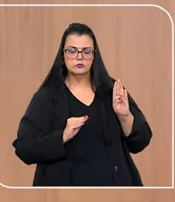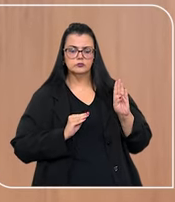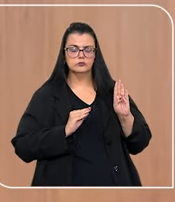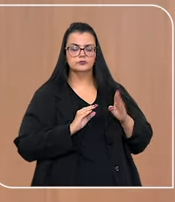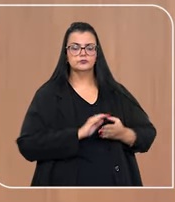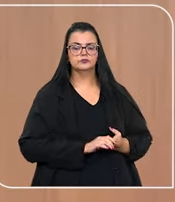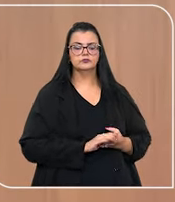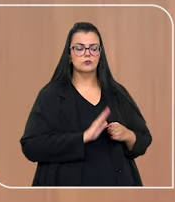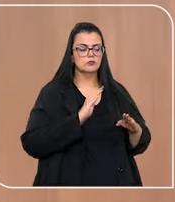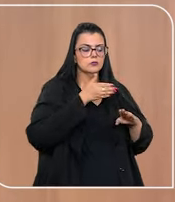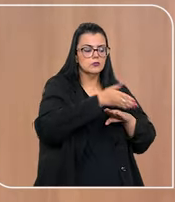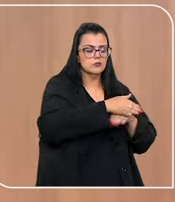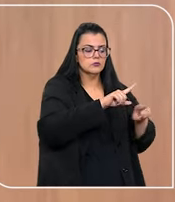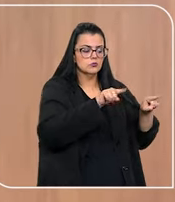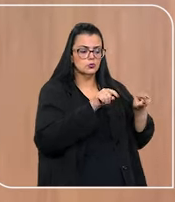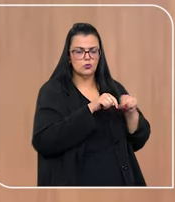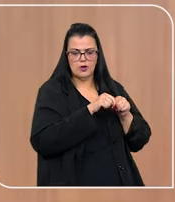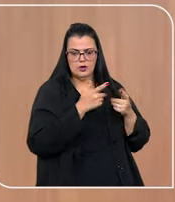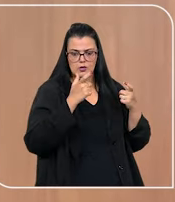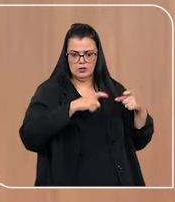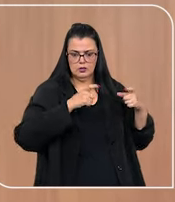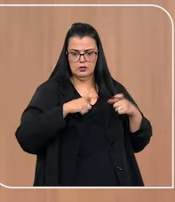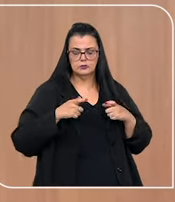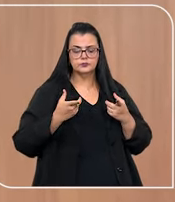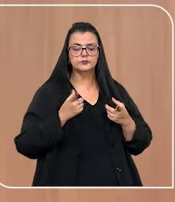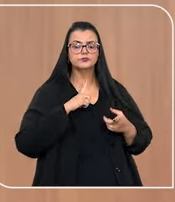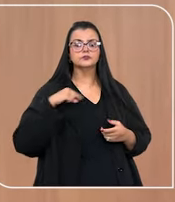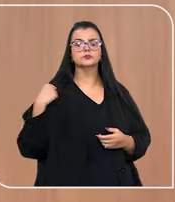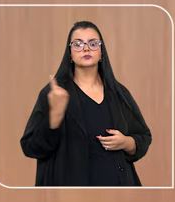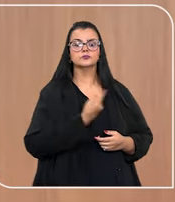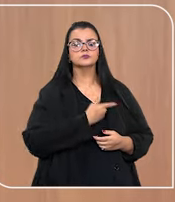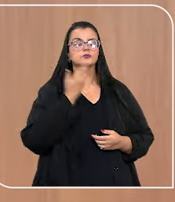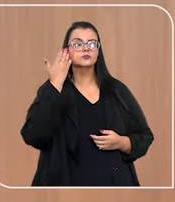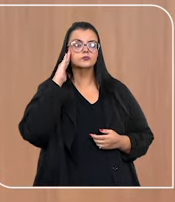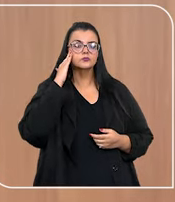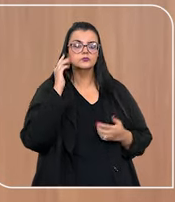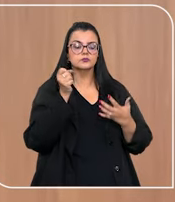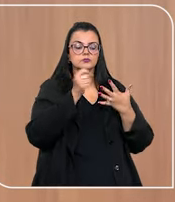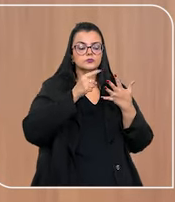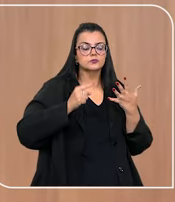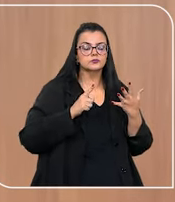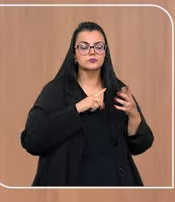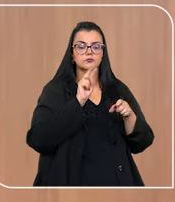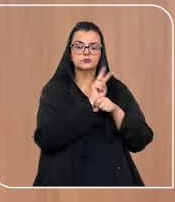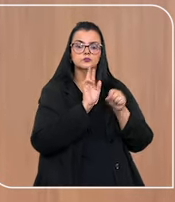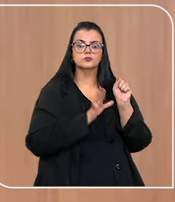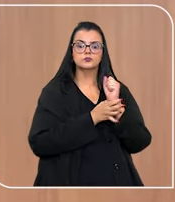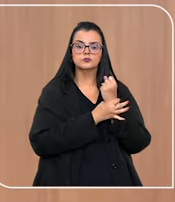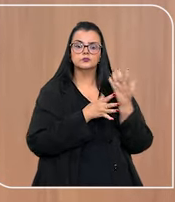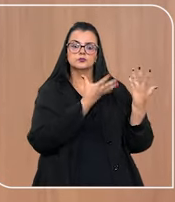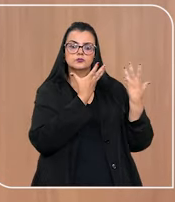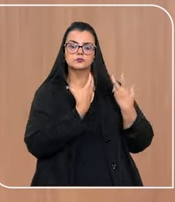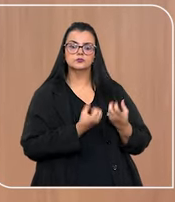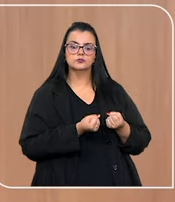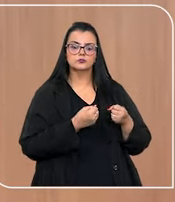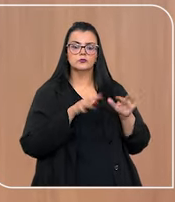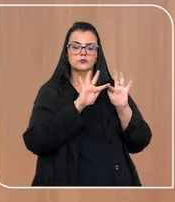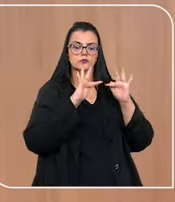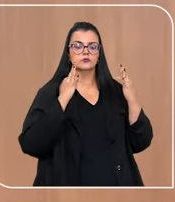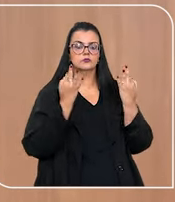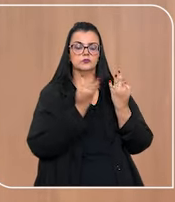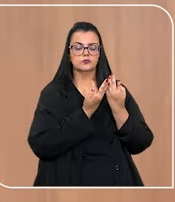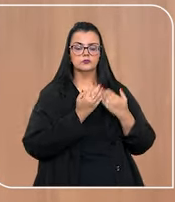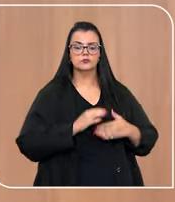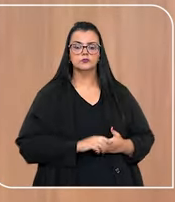frequentar determinados lugares, nós também temos medidas que garantem o acolhimento